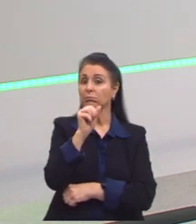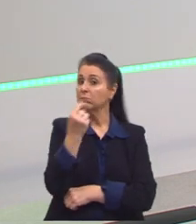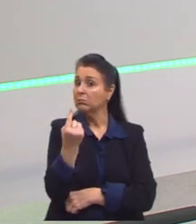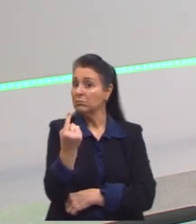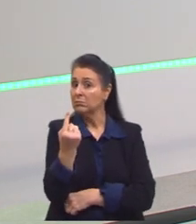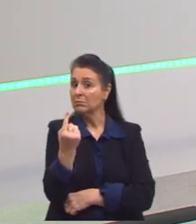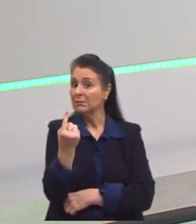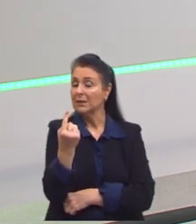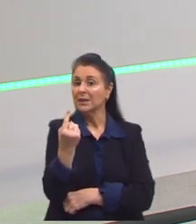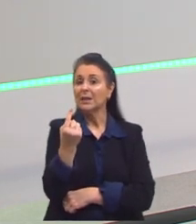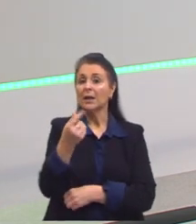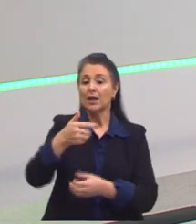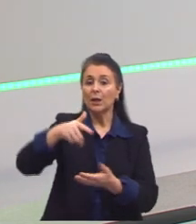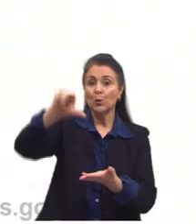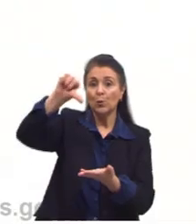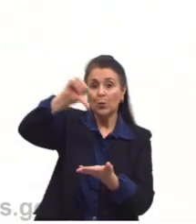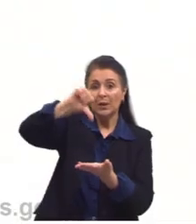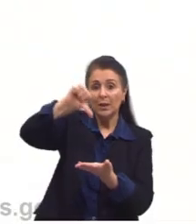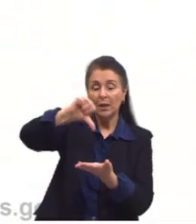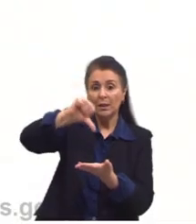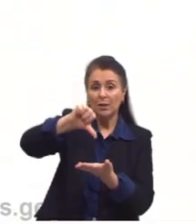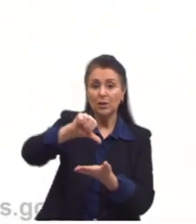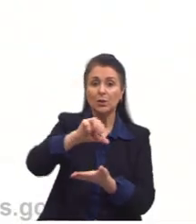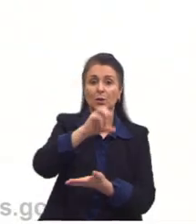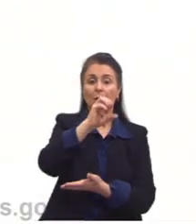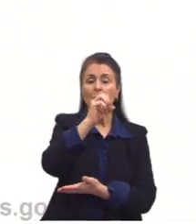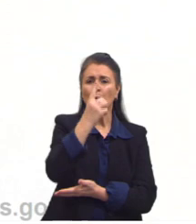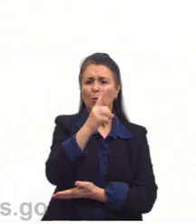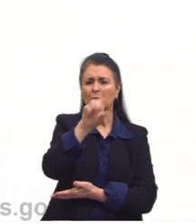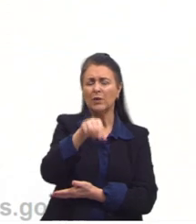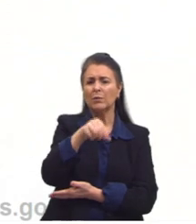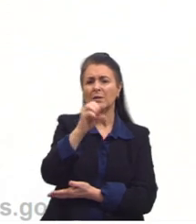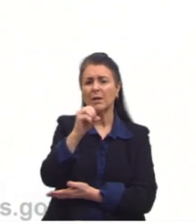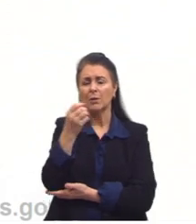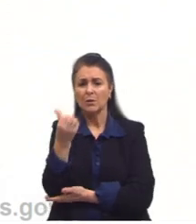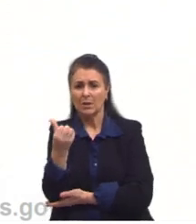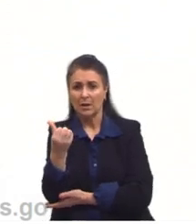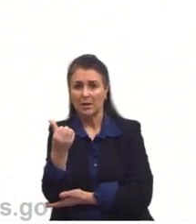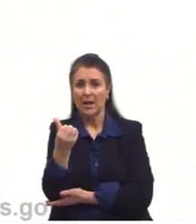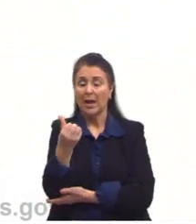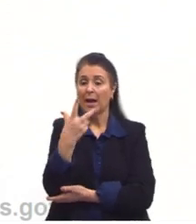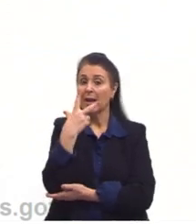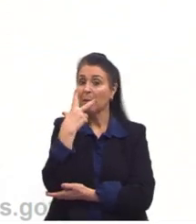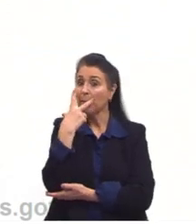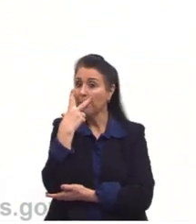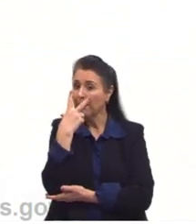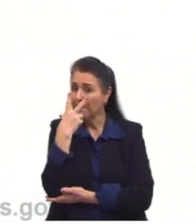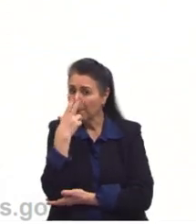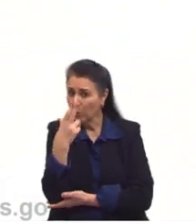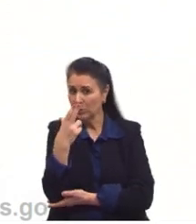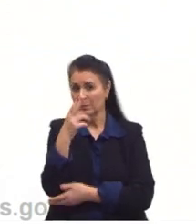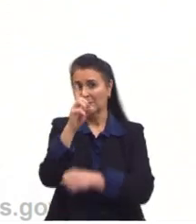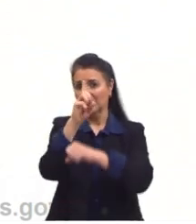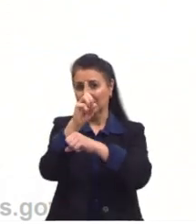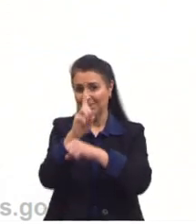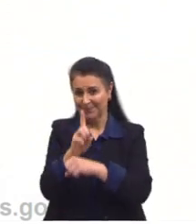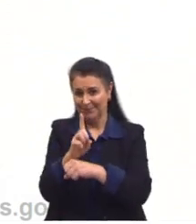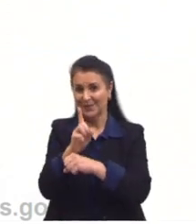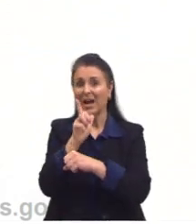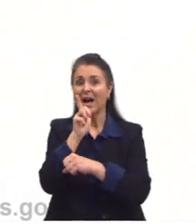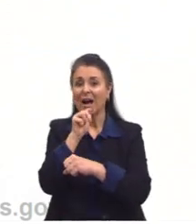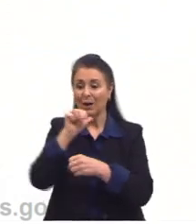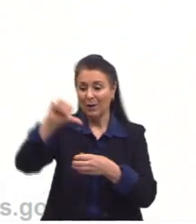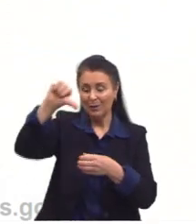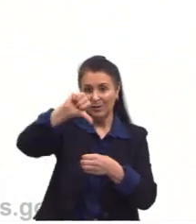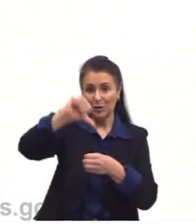gente já falou, e do detergente, 1,06. Então, vejam que é muito próxima ali a densidade do detergente, provavelmente